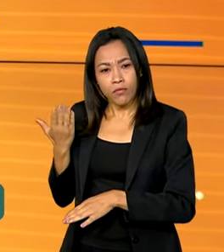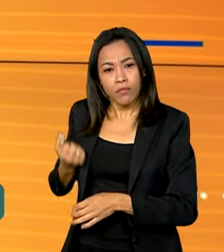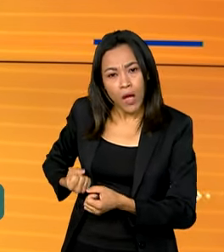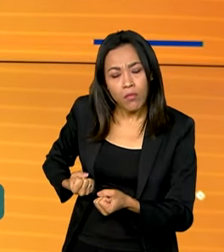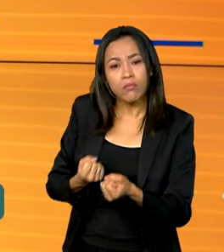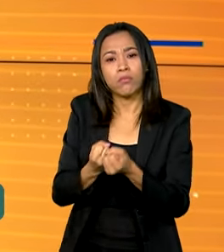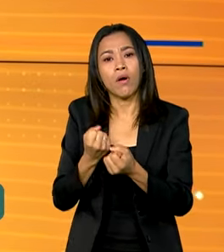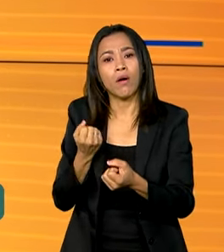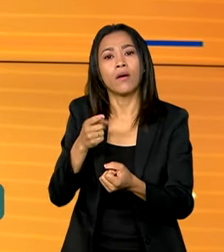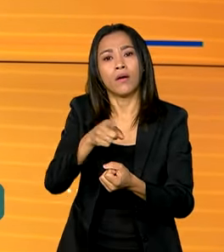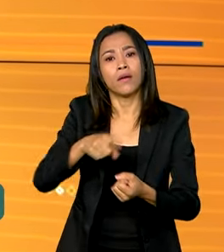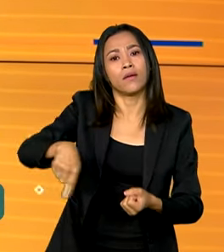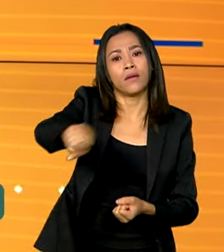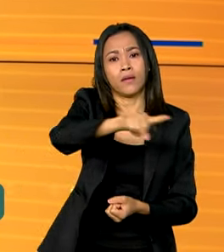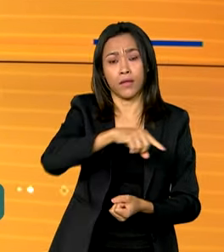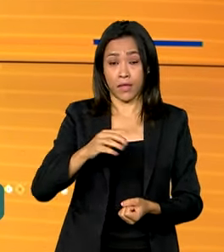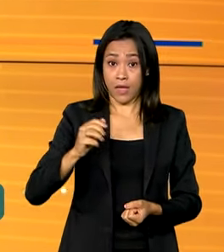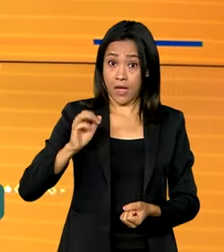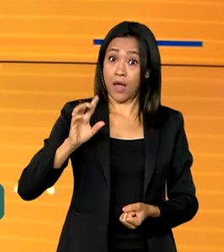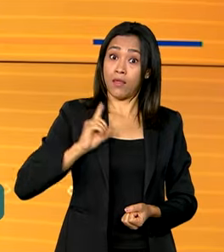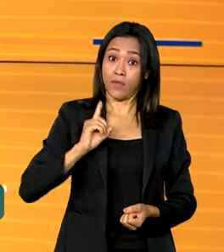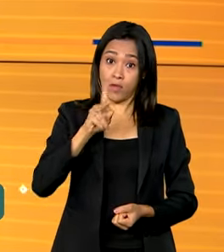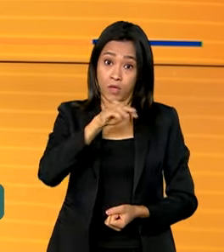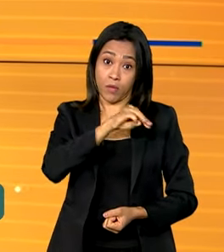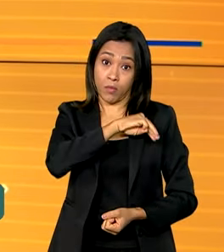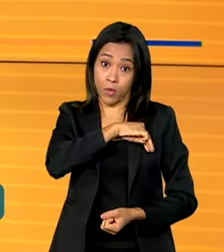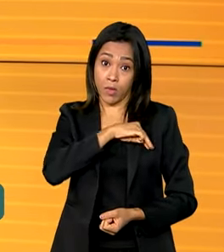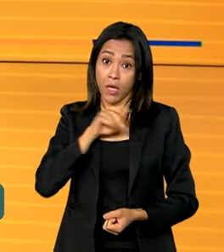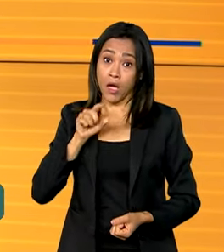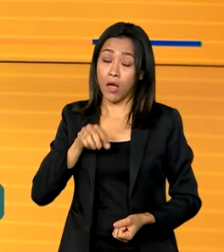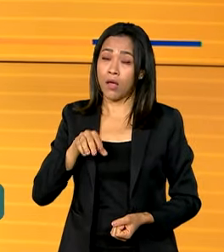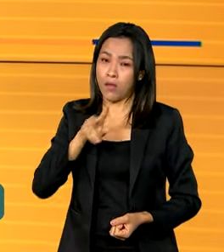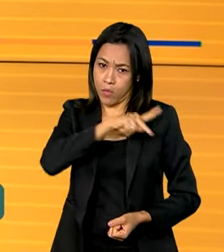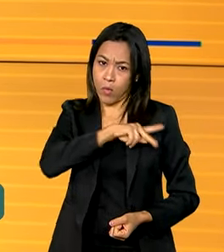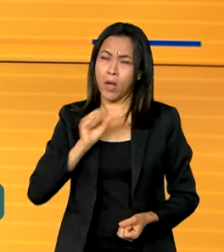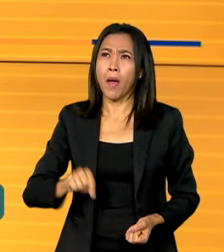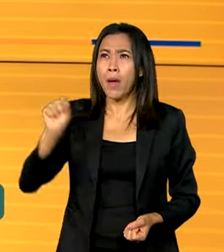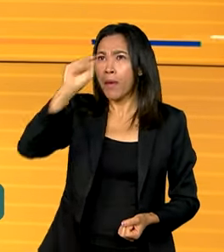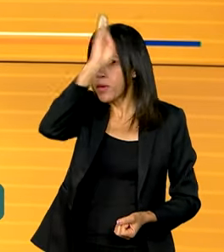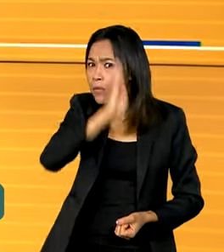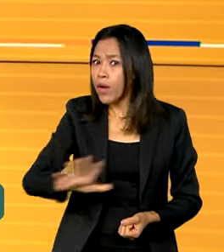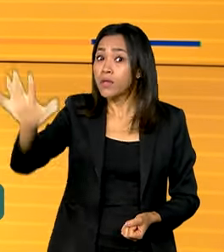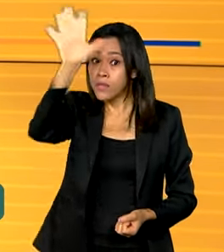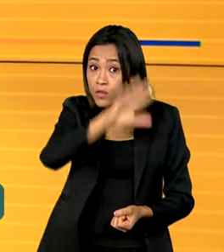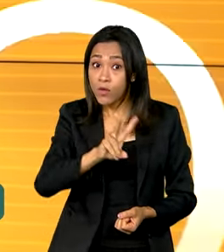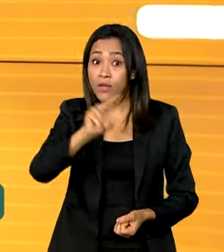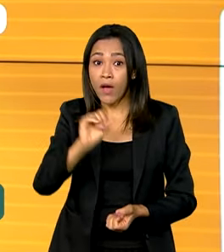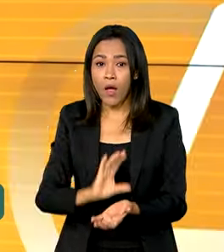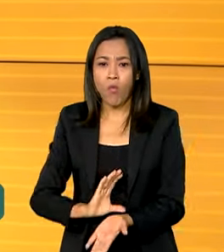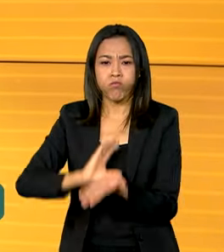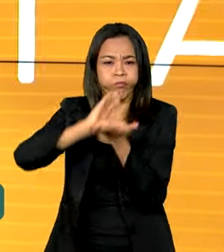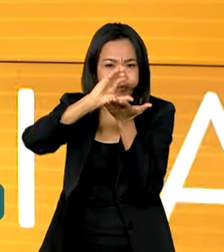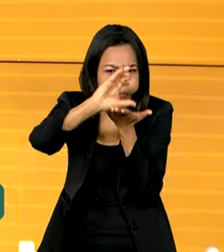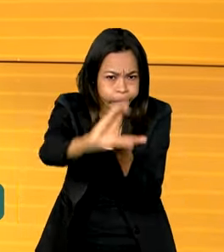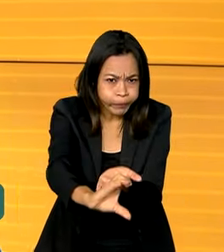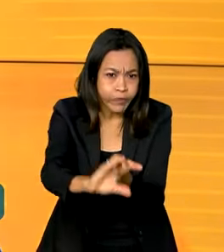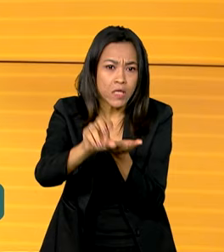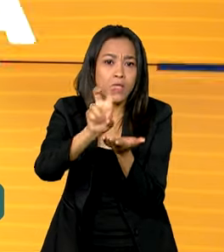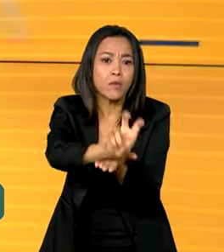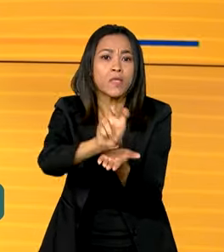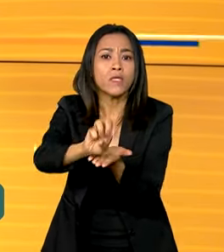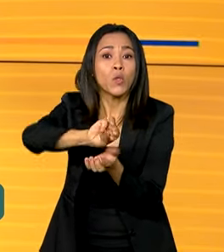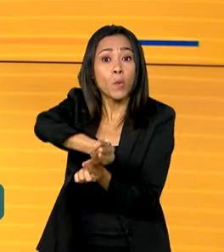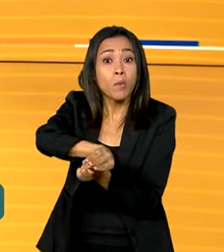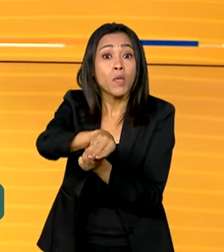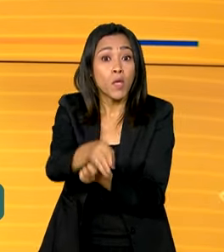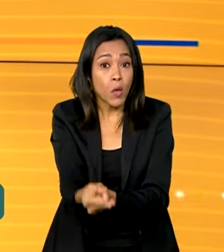país. É o Plano Nacional Defensoria em Todos os Cantos, que inicialmente vai investir 55 milhões de reais